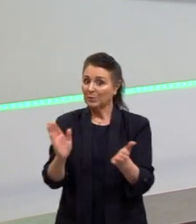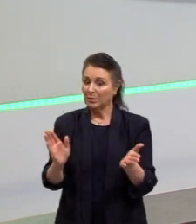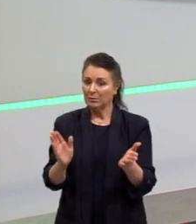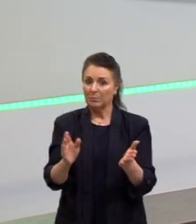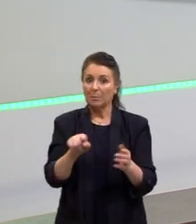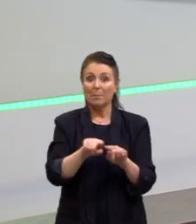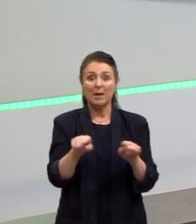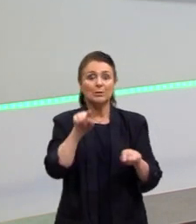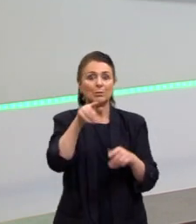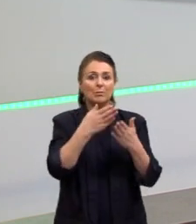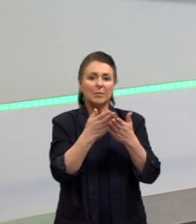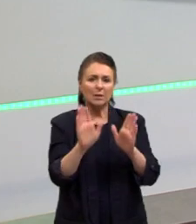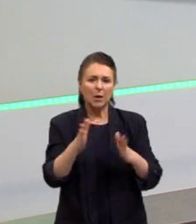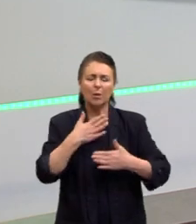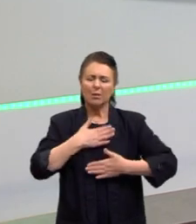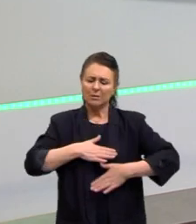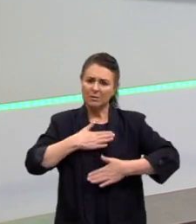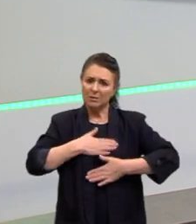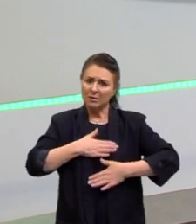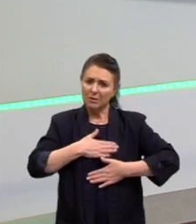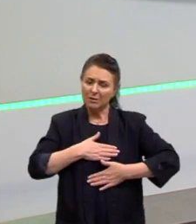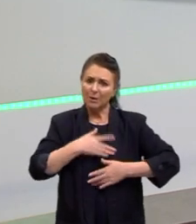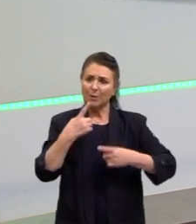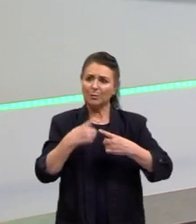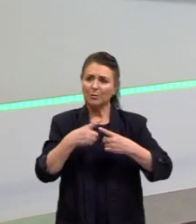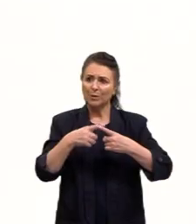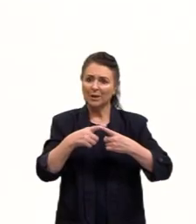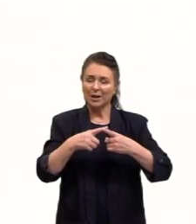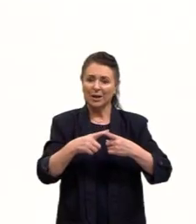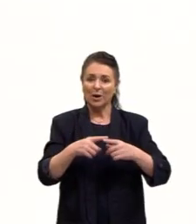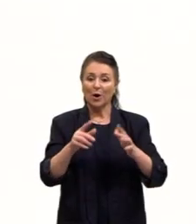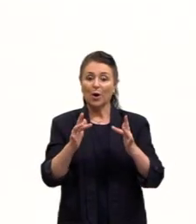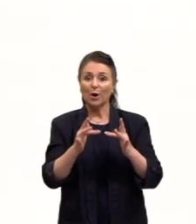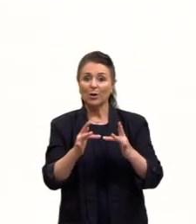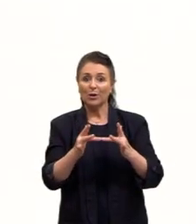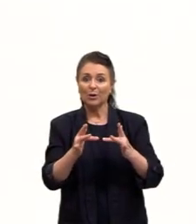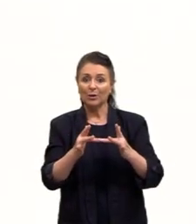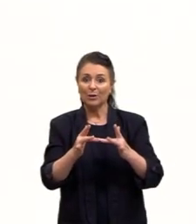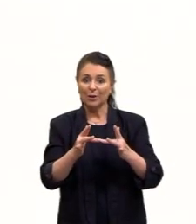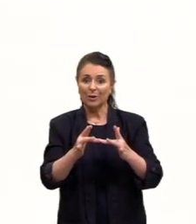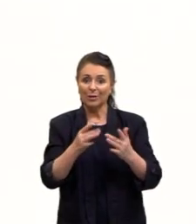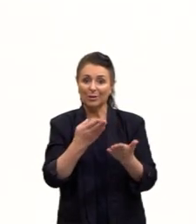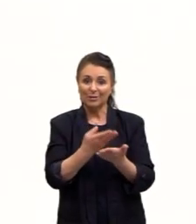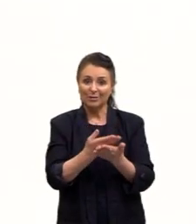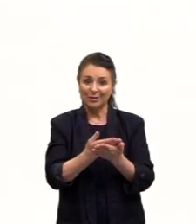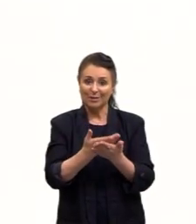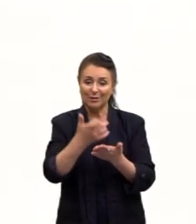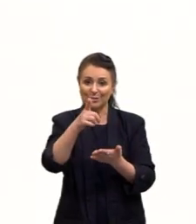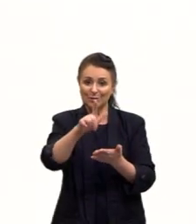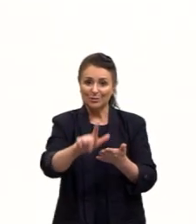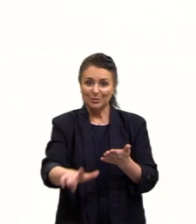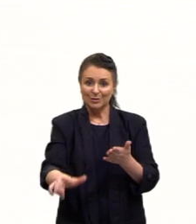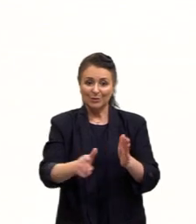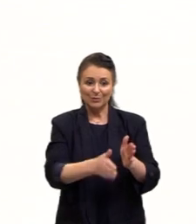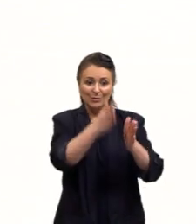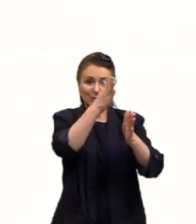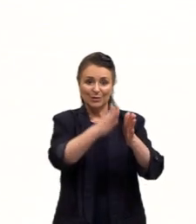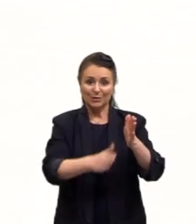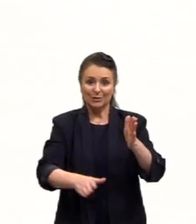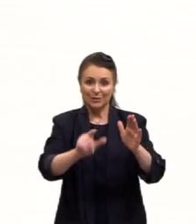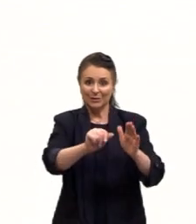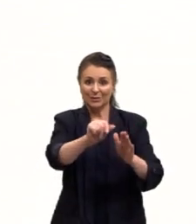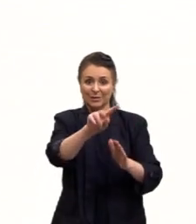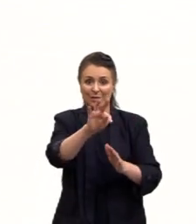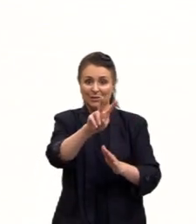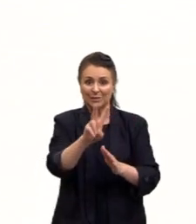perdeu, fica tranquilo e fica tranquila, porque aqui embaixo tem para ti, acompanha as nossas aulas também pelo canal da TV Ceduq RS